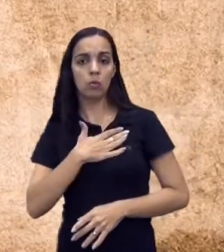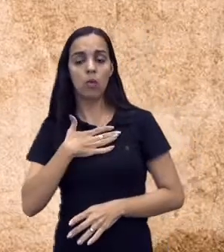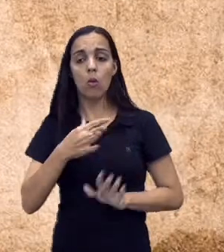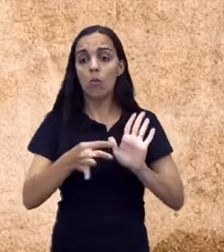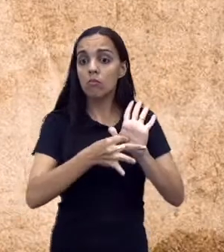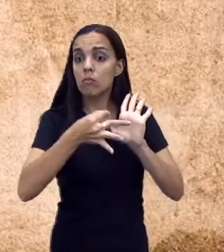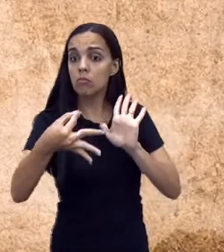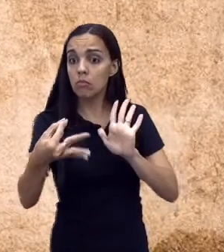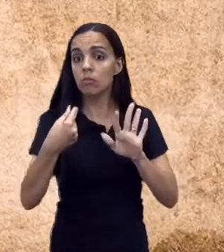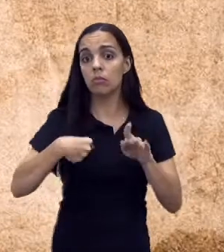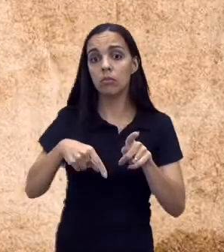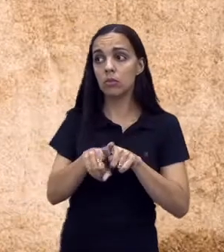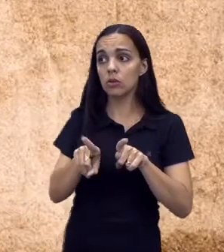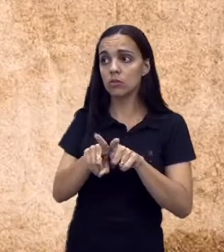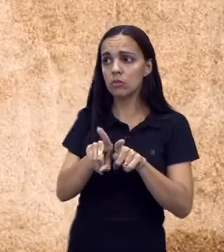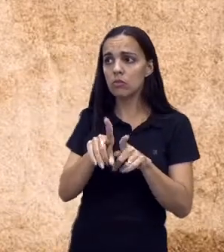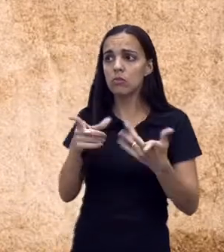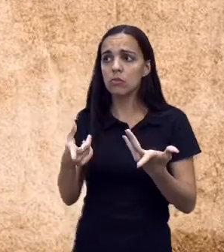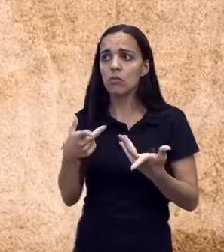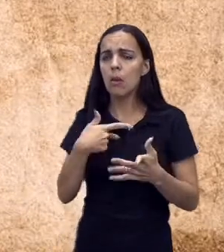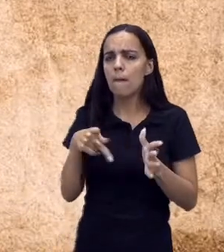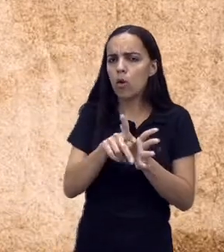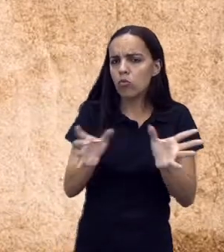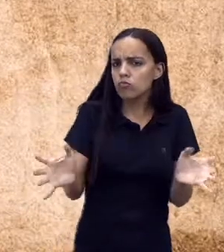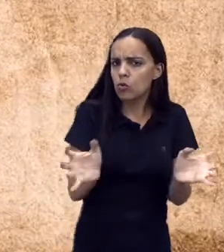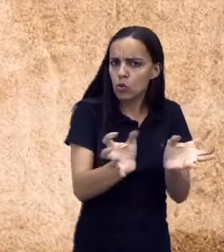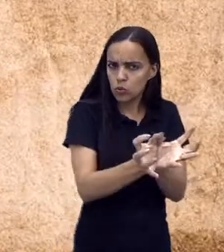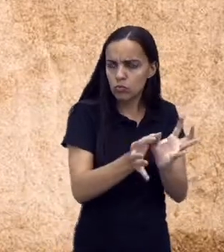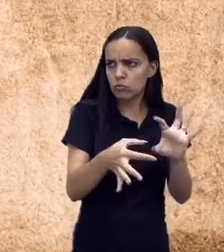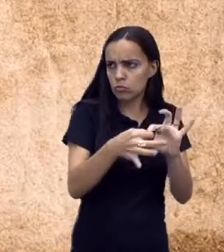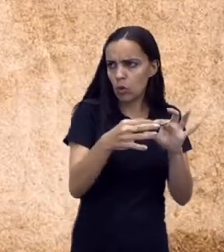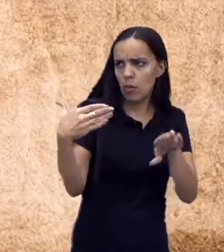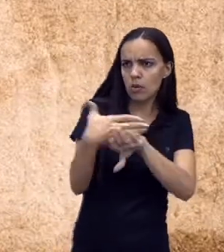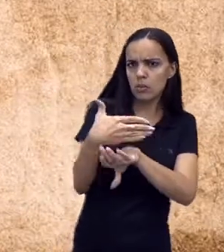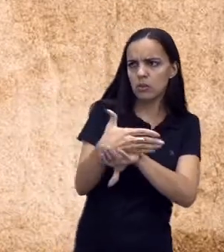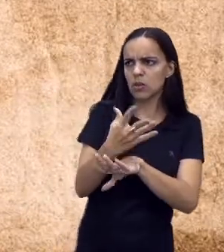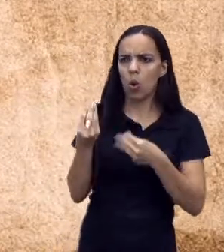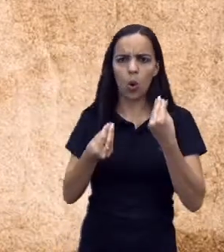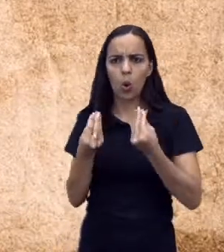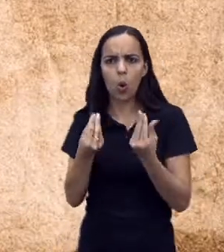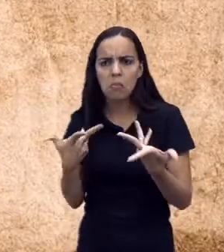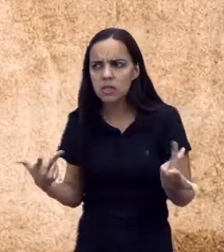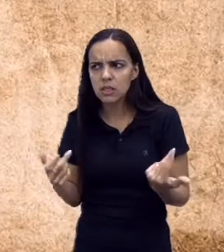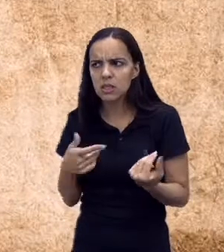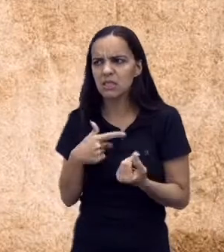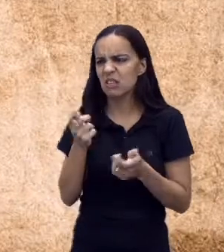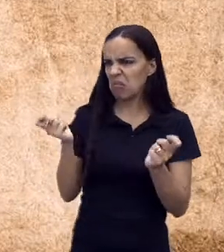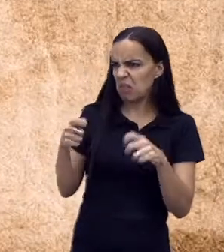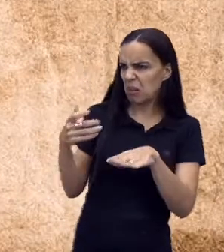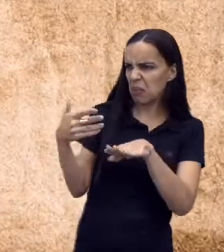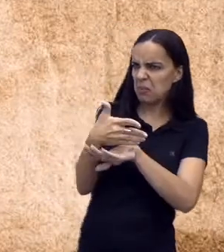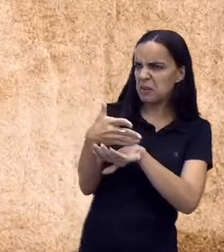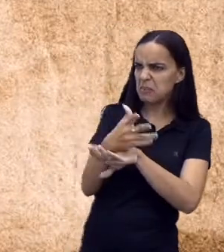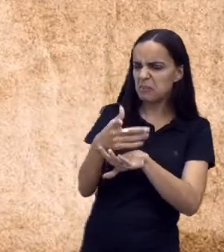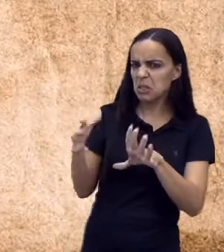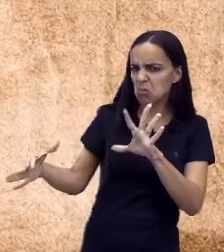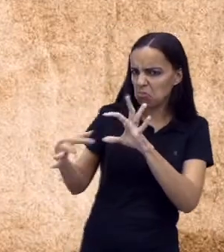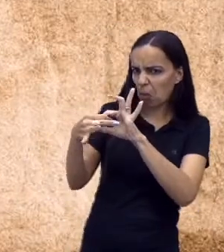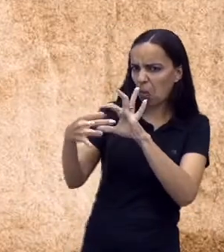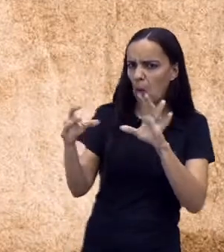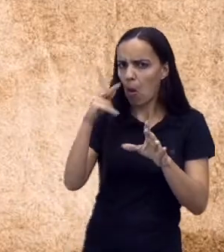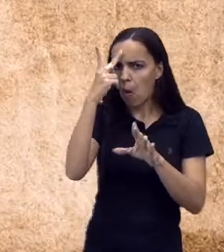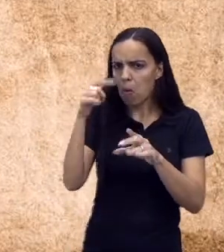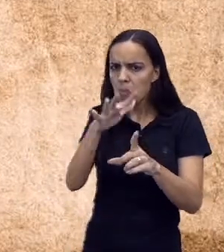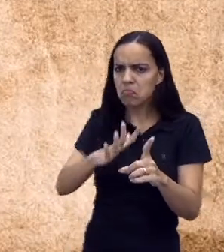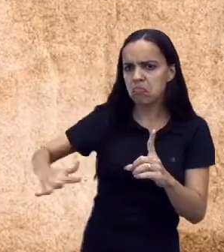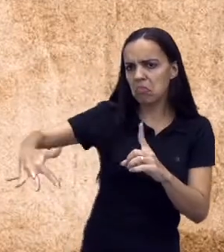tem a participação direta, coletiva dos cidadãos. Como assim, professora, essa participação coletiva dos cidadãos?